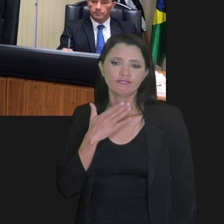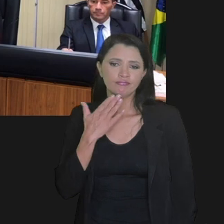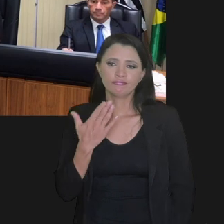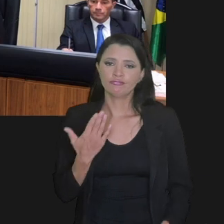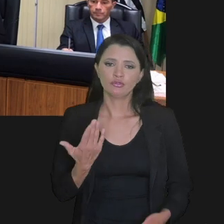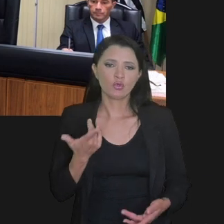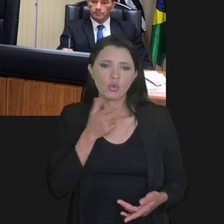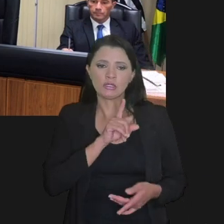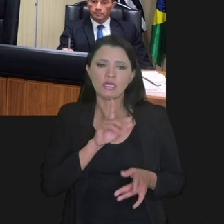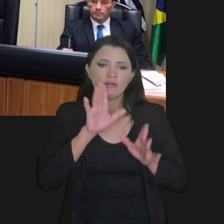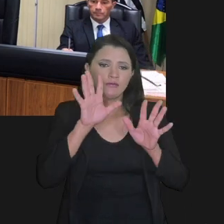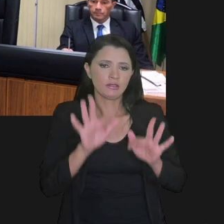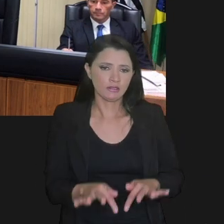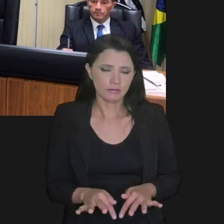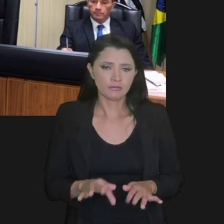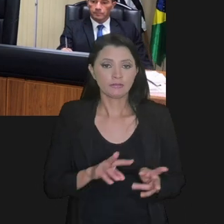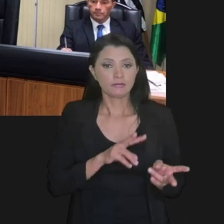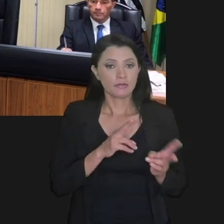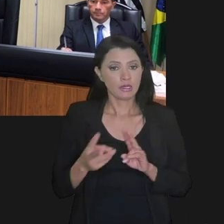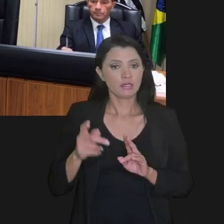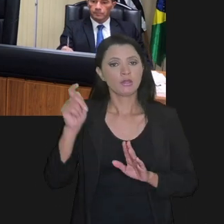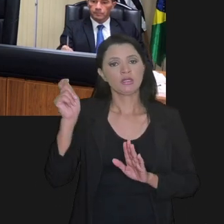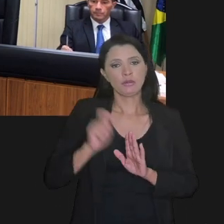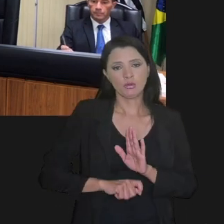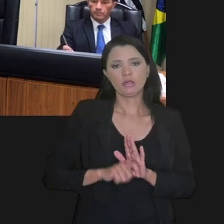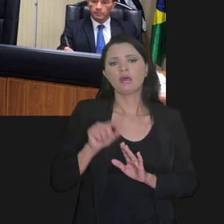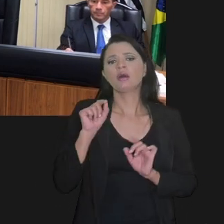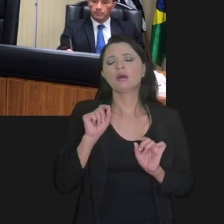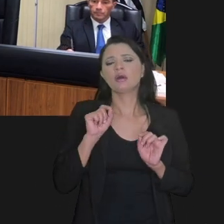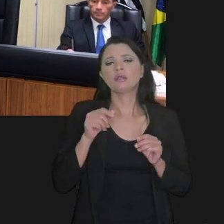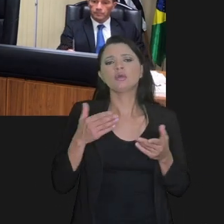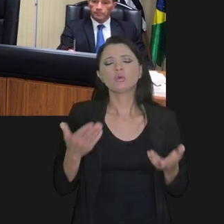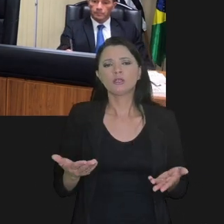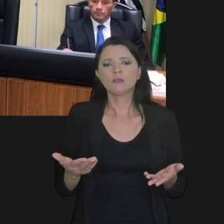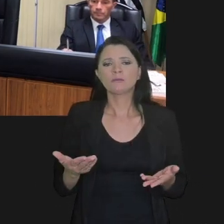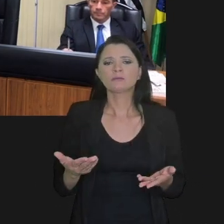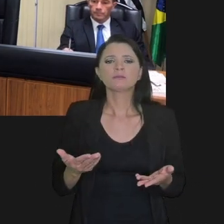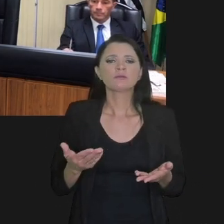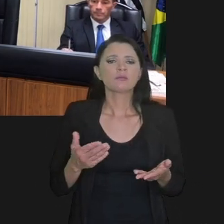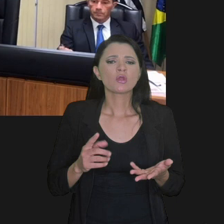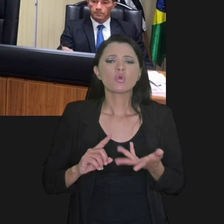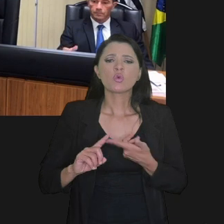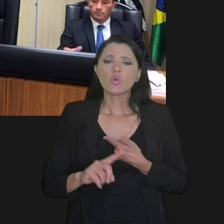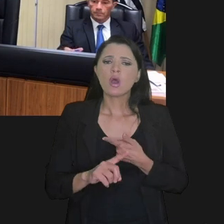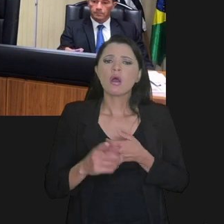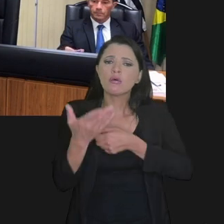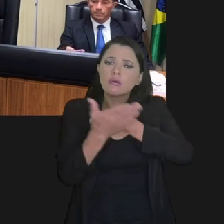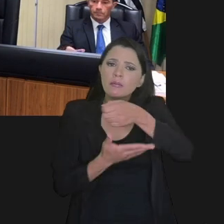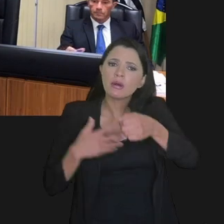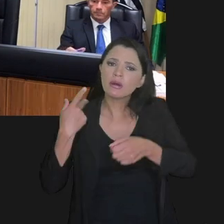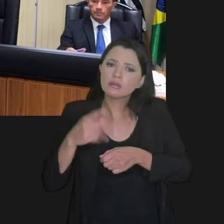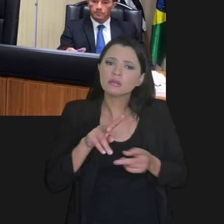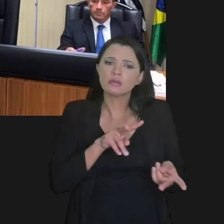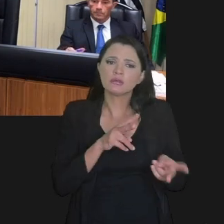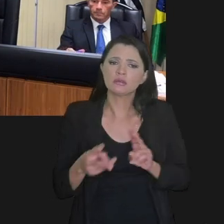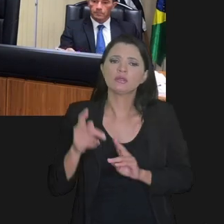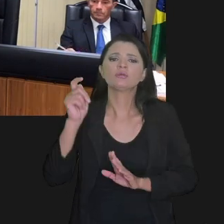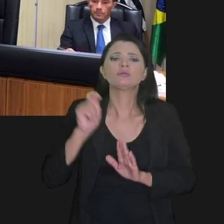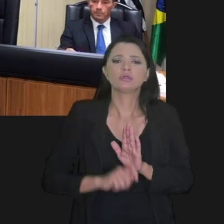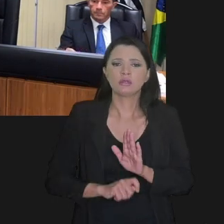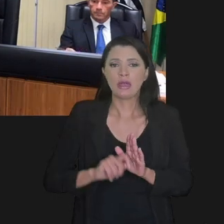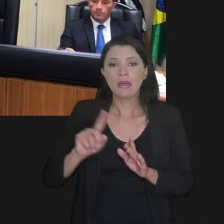que não fecha. Bom, vamos lá. Transação tributária propriamente dita. Quais são as